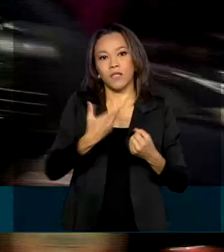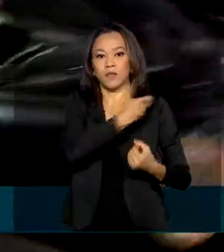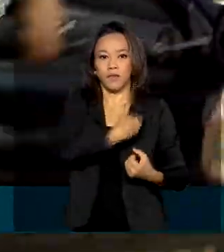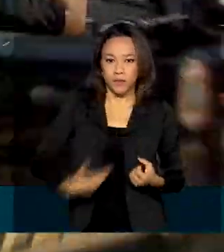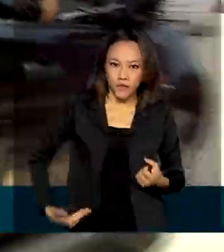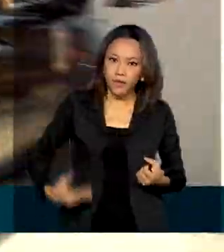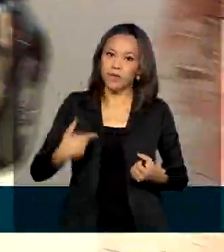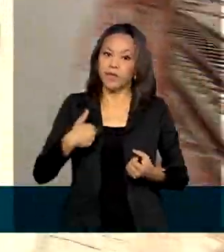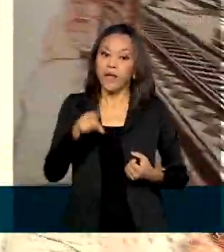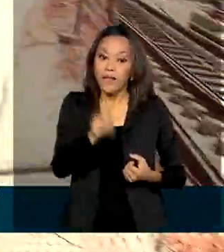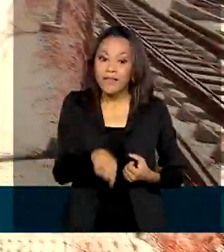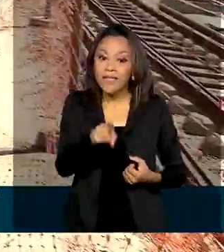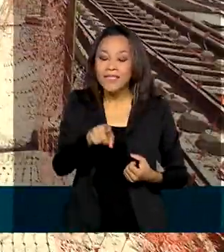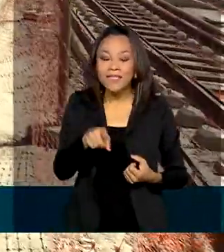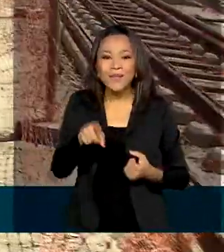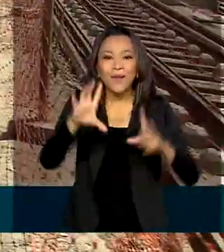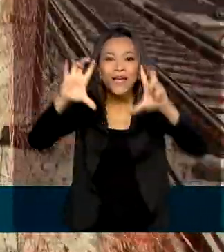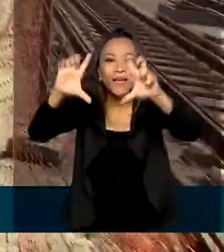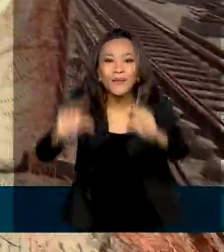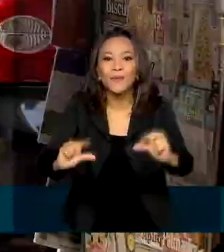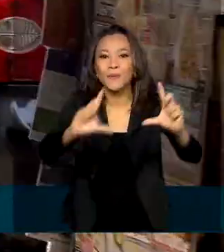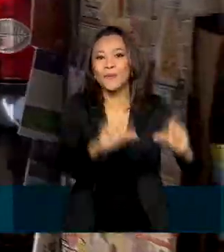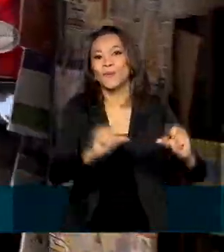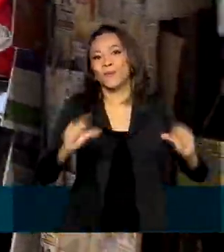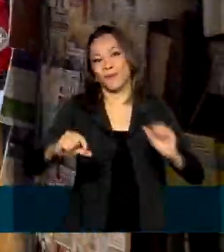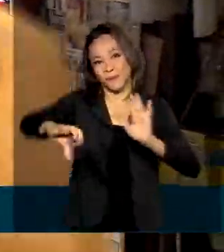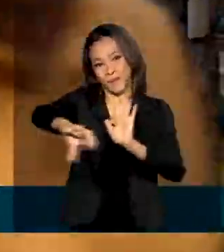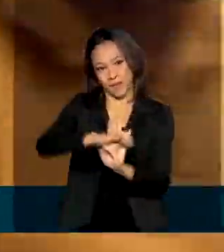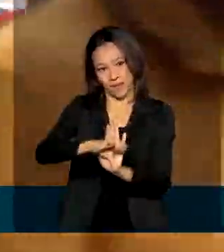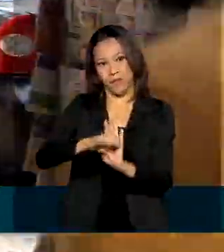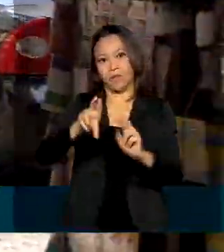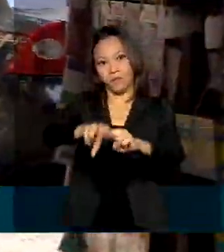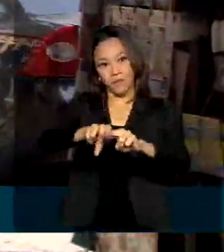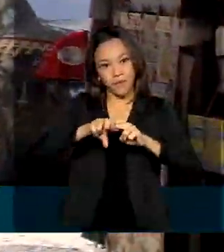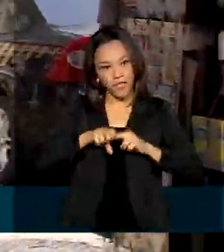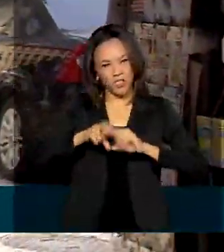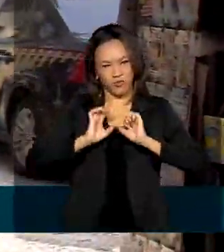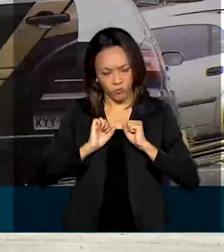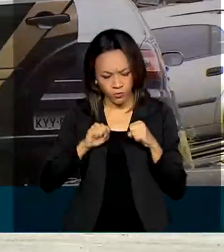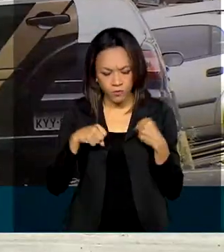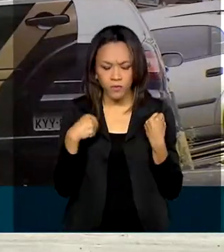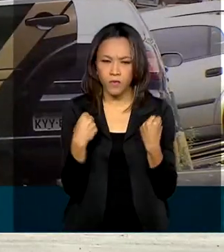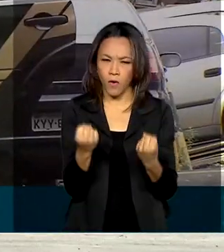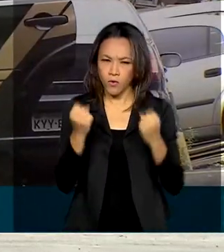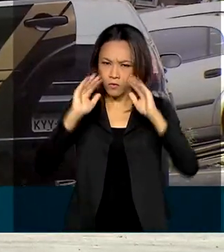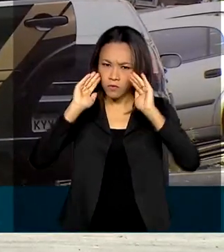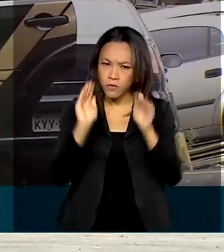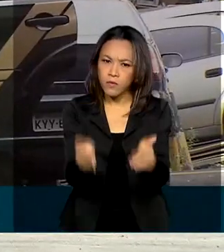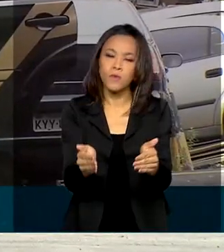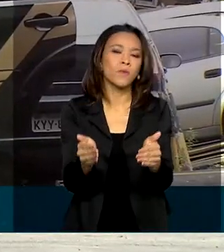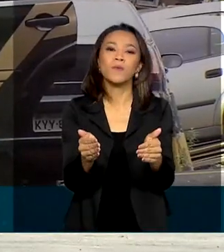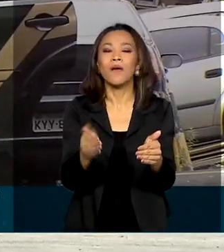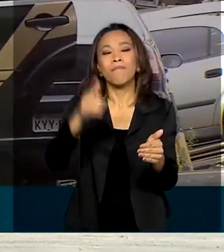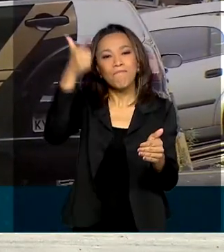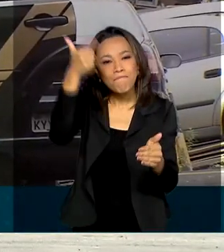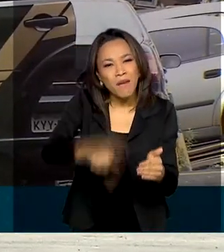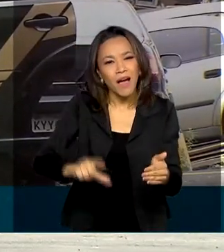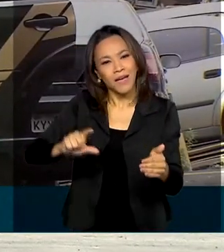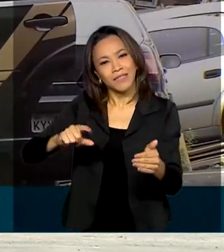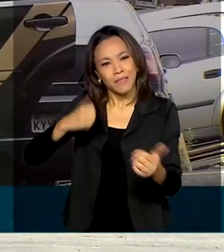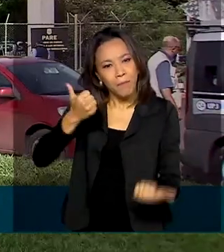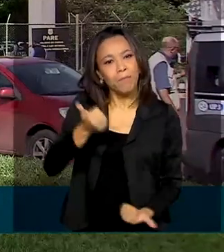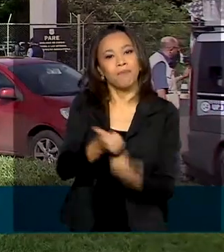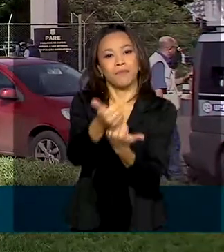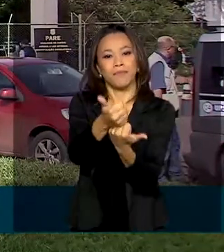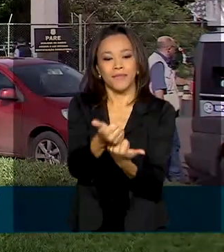direta com a redução da criminalidade. Por isso, os esforços agora são para dar ainda mais força ao